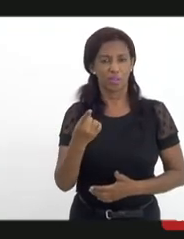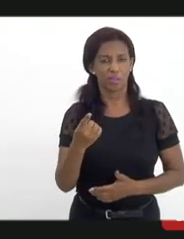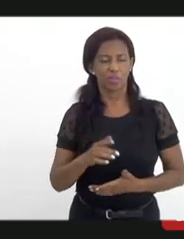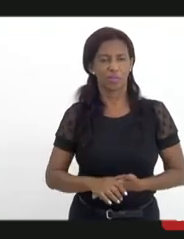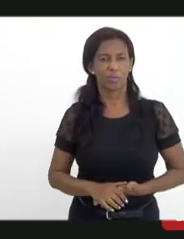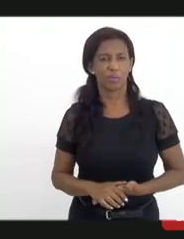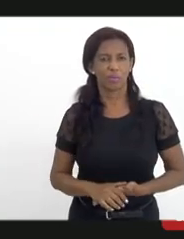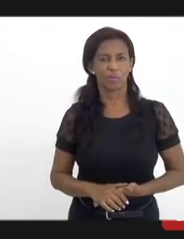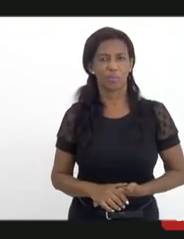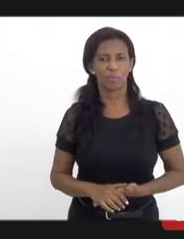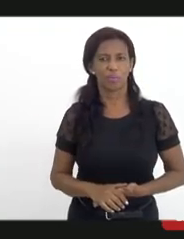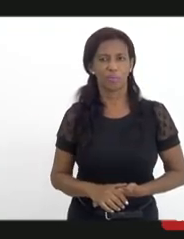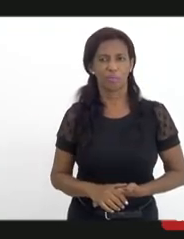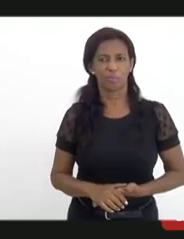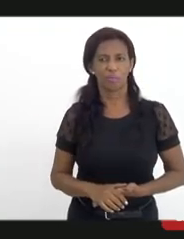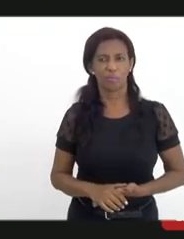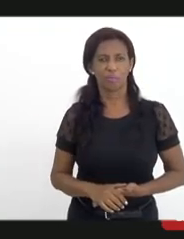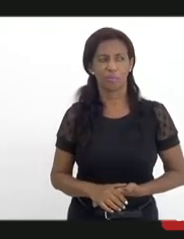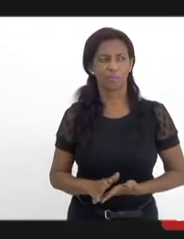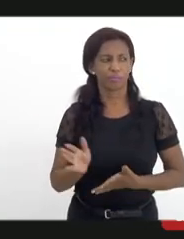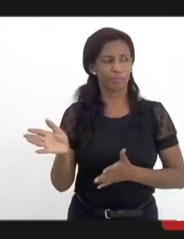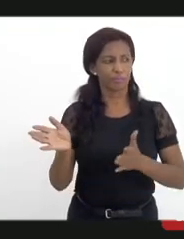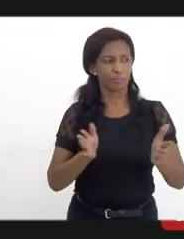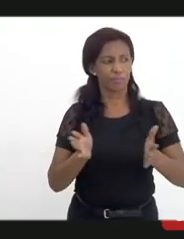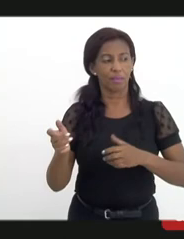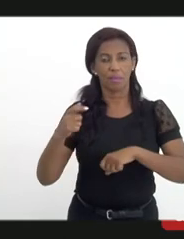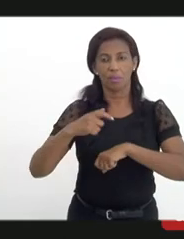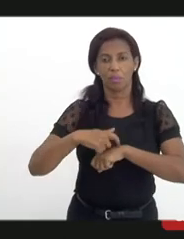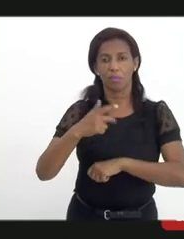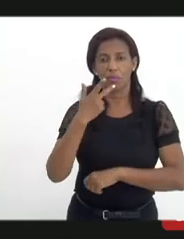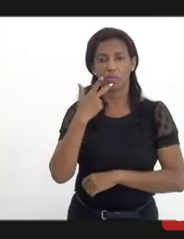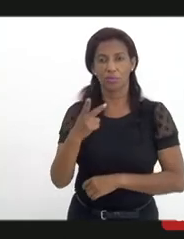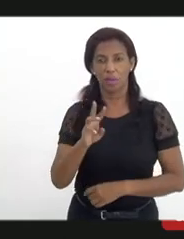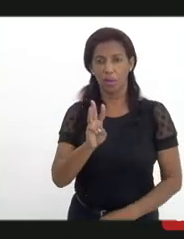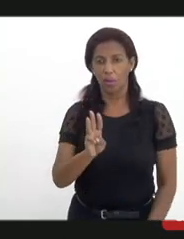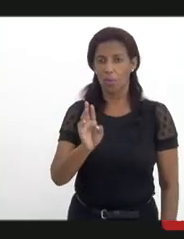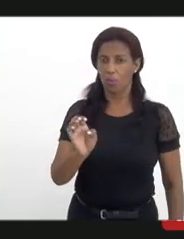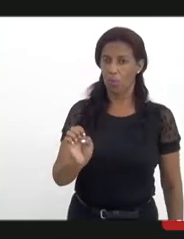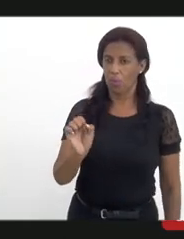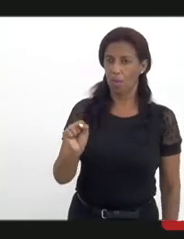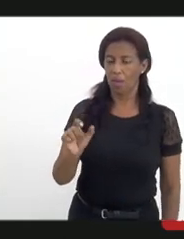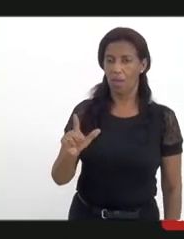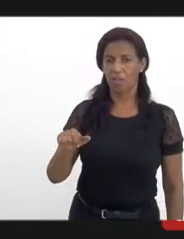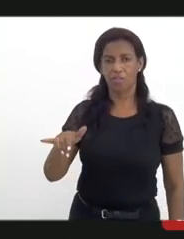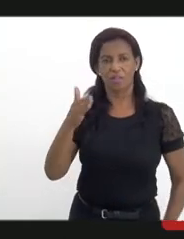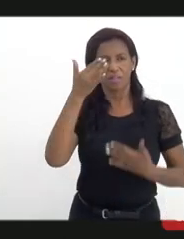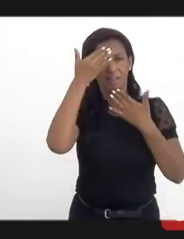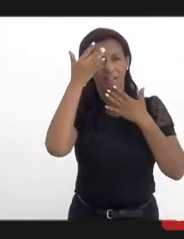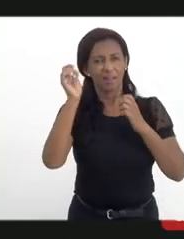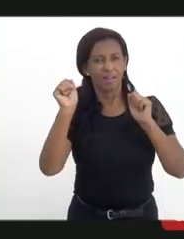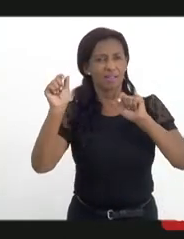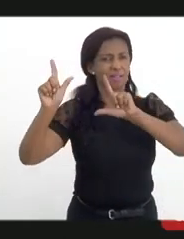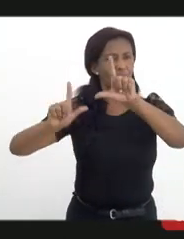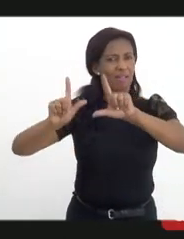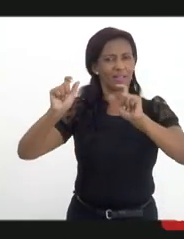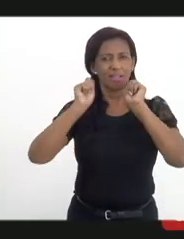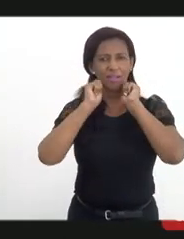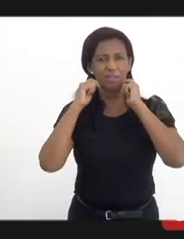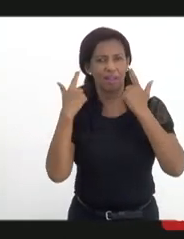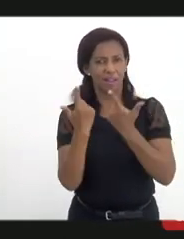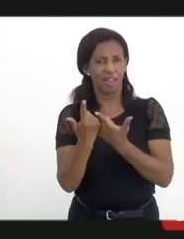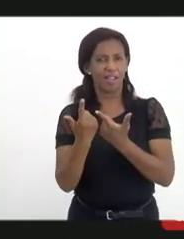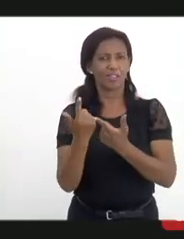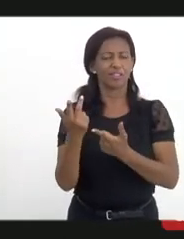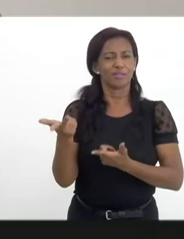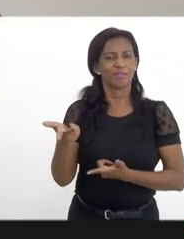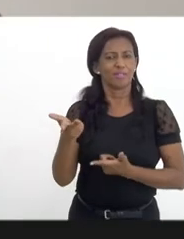momento de fala com o senhor Wesley. Quero agradecer à TV Alerj, que faz a transmissão e a cobertura dessa